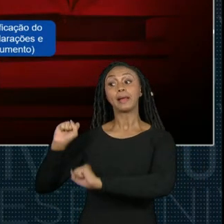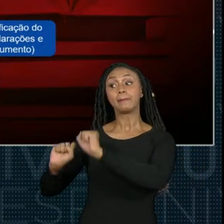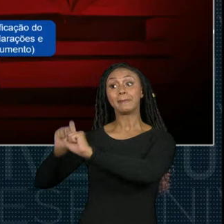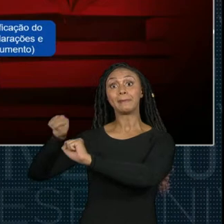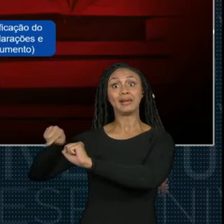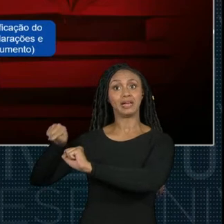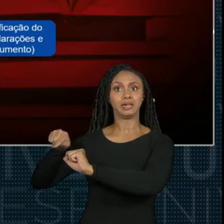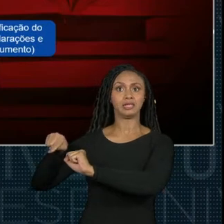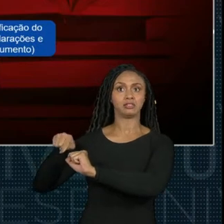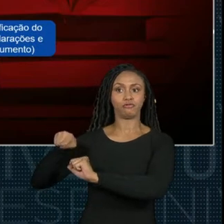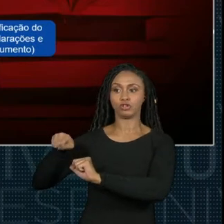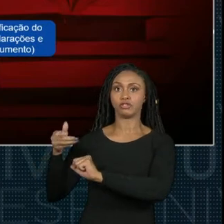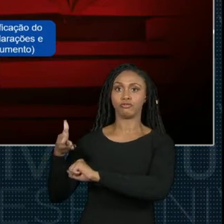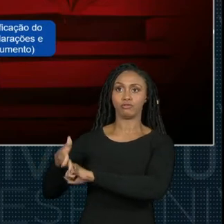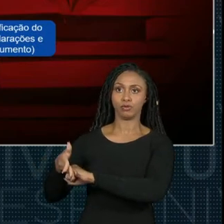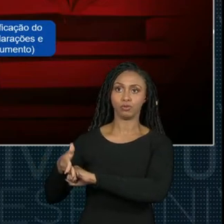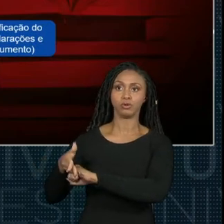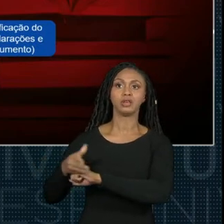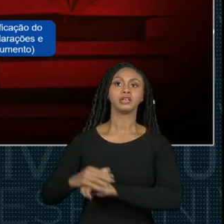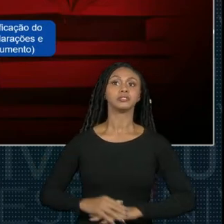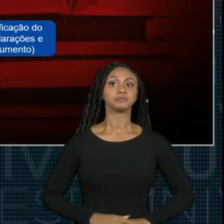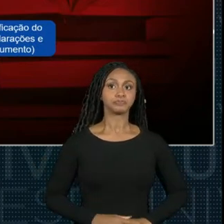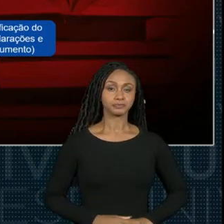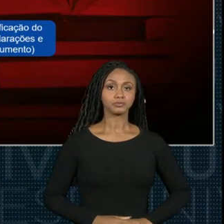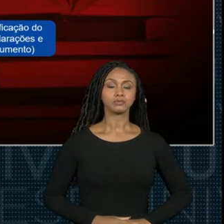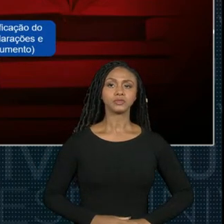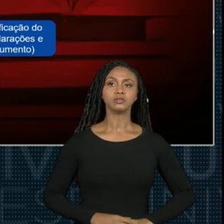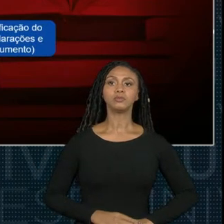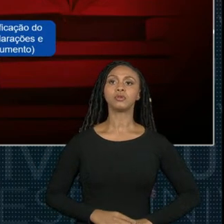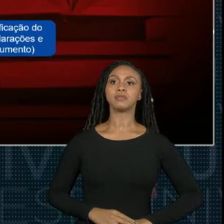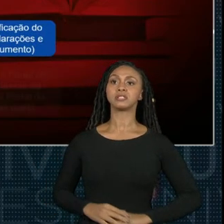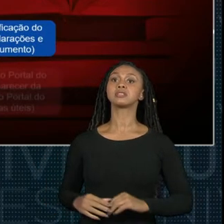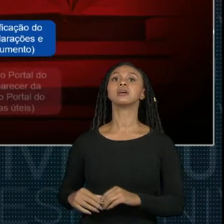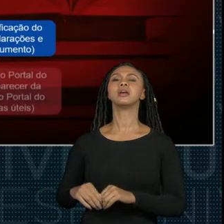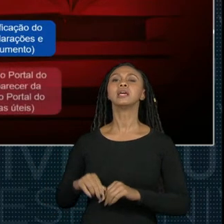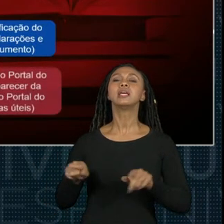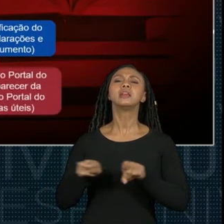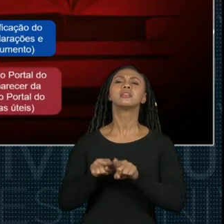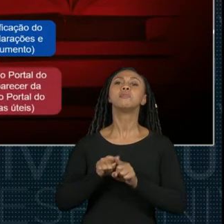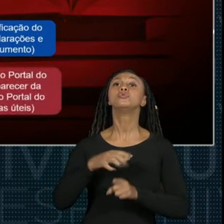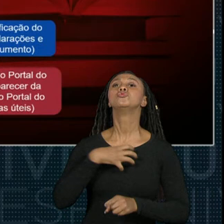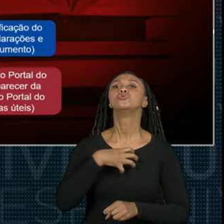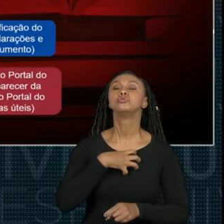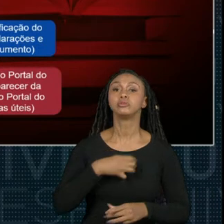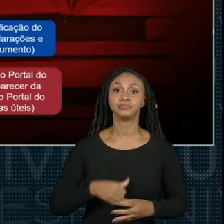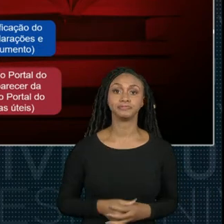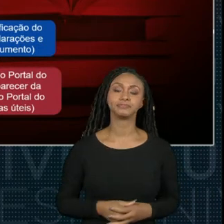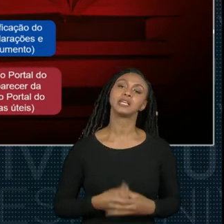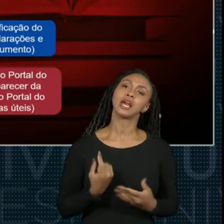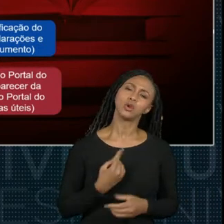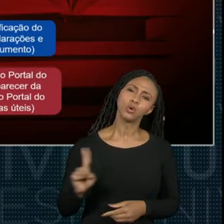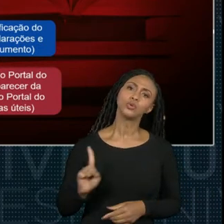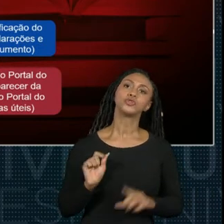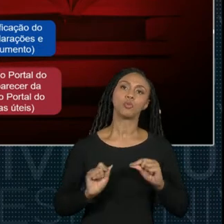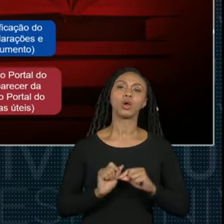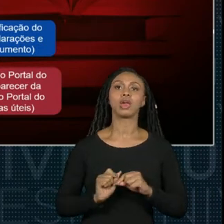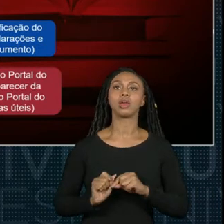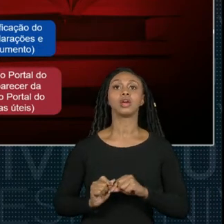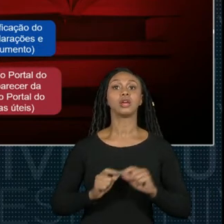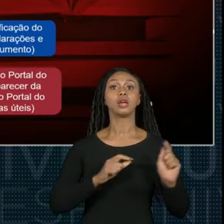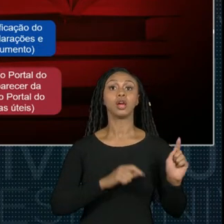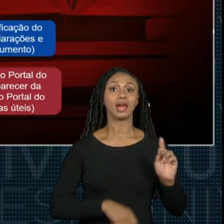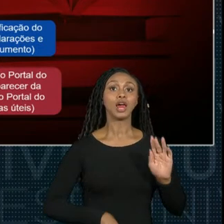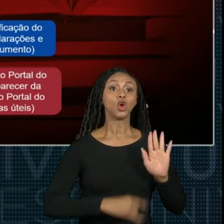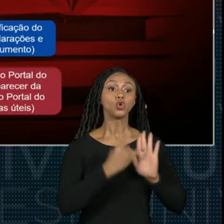E o relatório no formato exigido. E por fim, vai postar esse